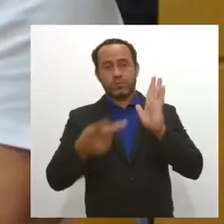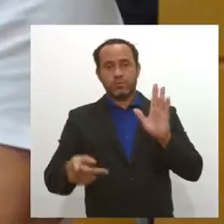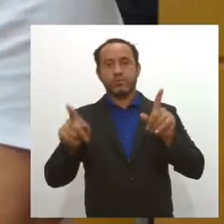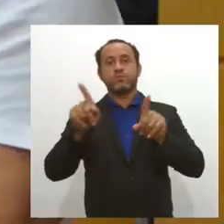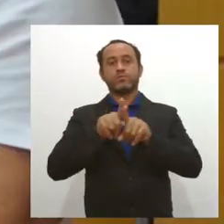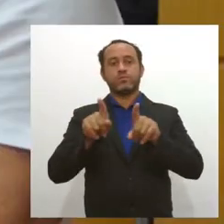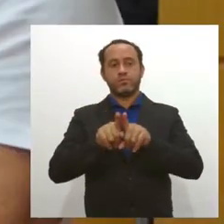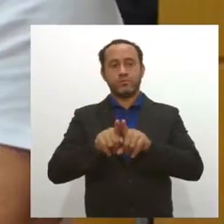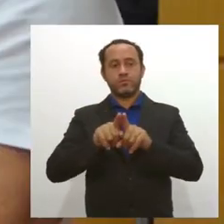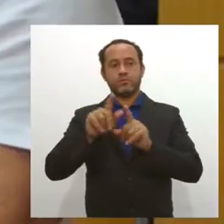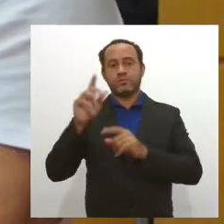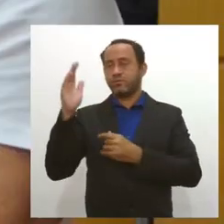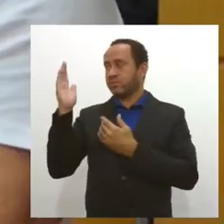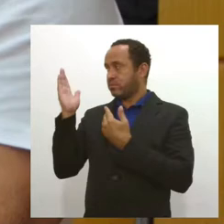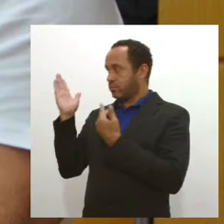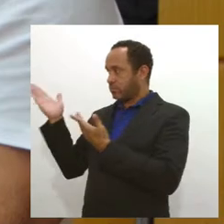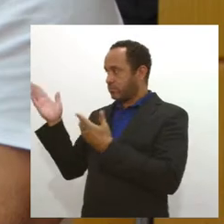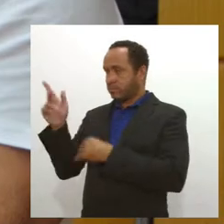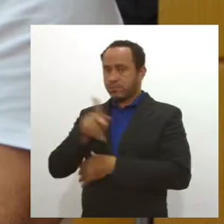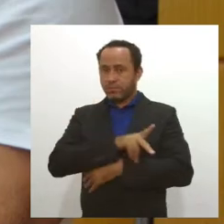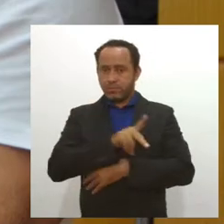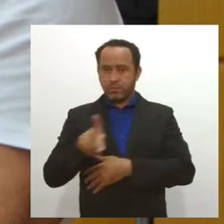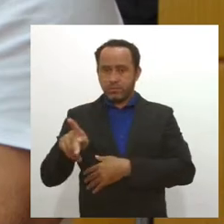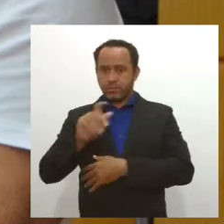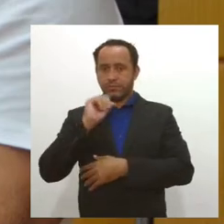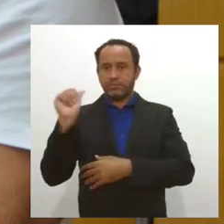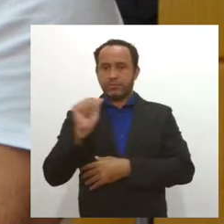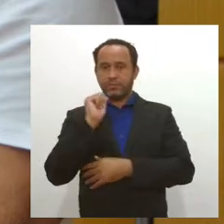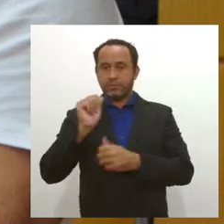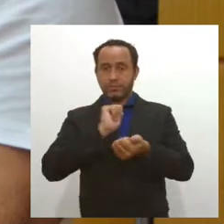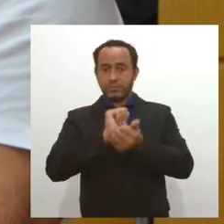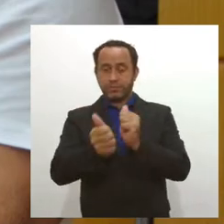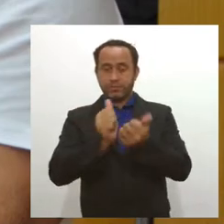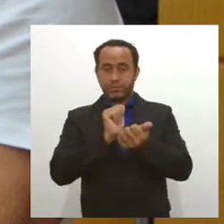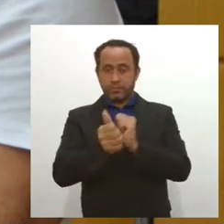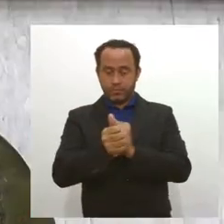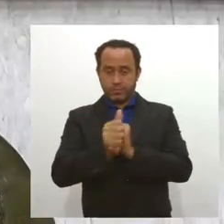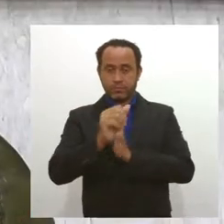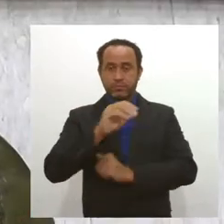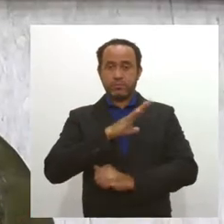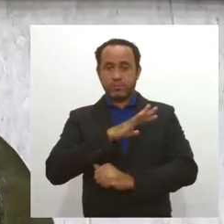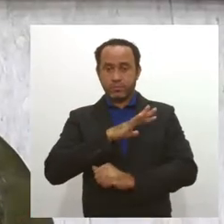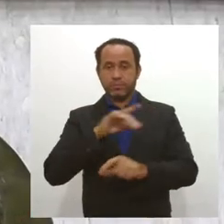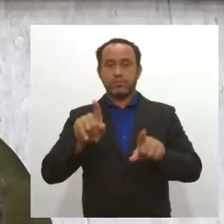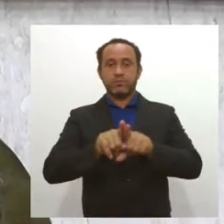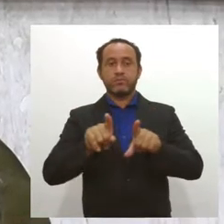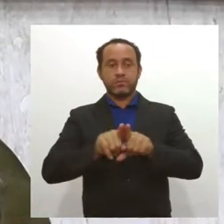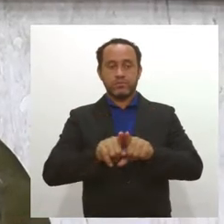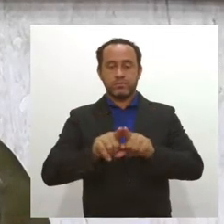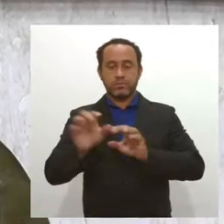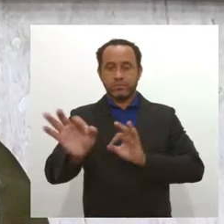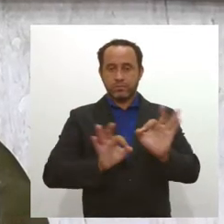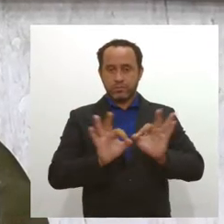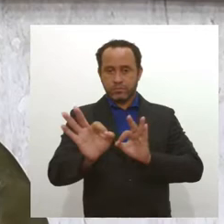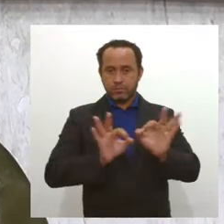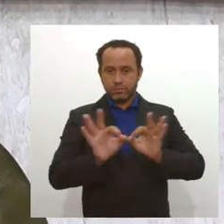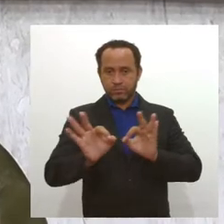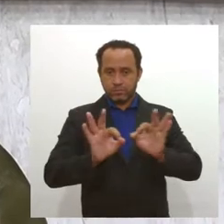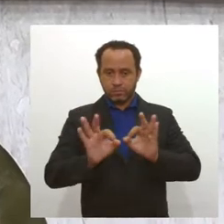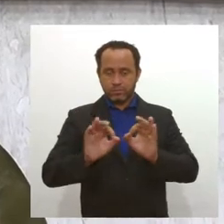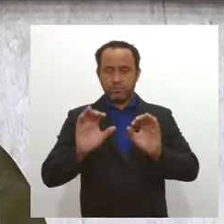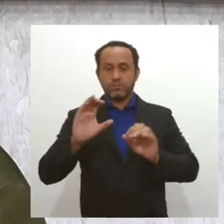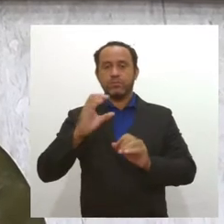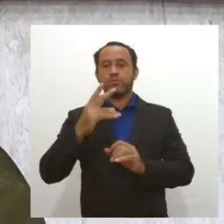deputada Janier Mota, ao presidente da Associação Desportiva Confiança, Igor França, pela reestruturação total do clube de